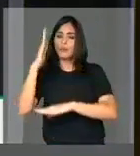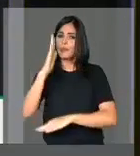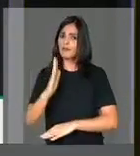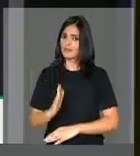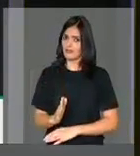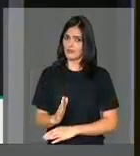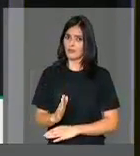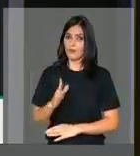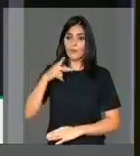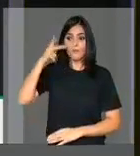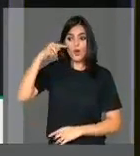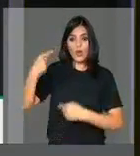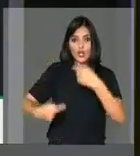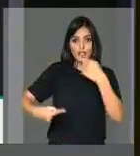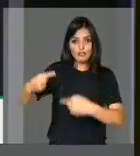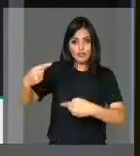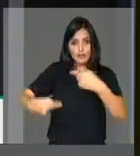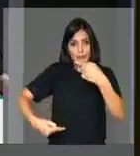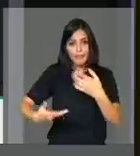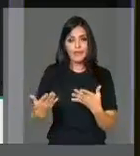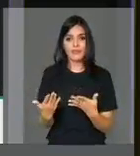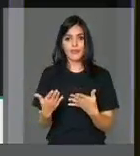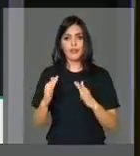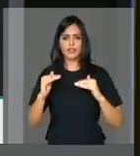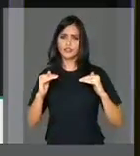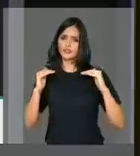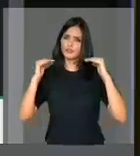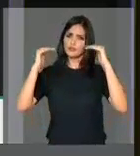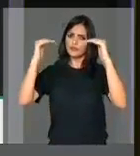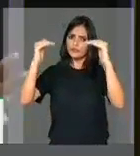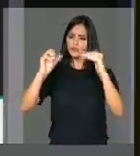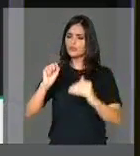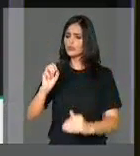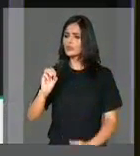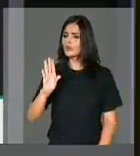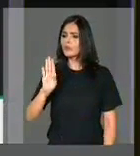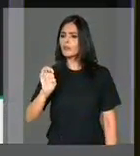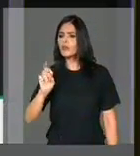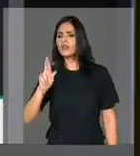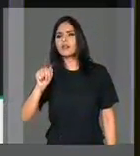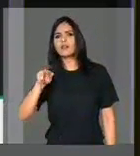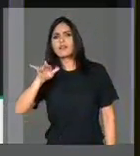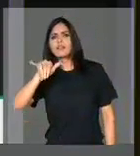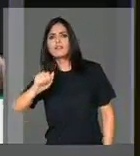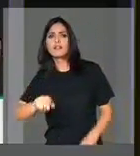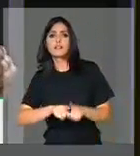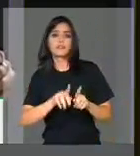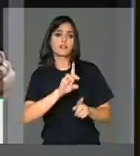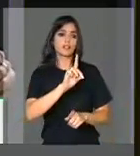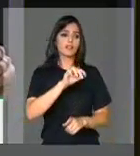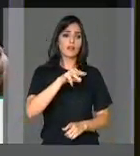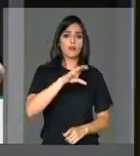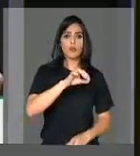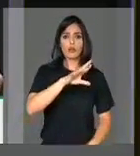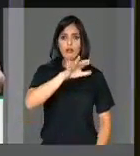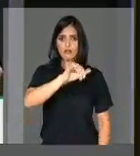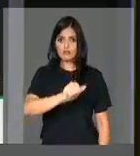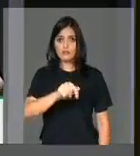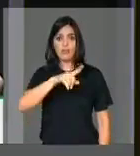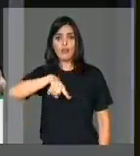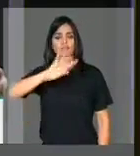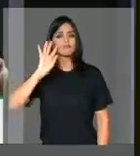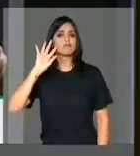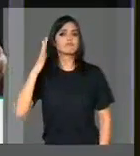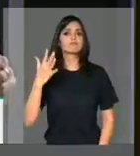país politicamente, a sua soberania, a sua democracia, a saída para